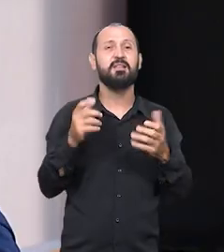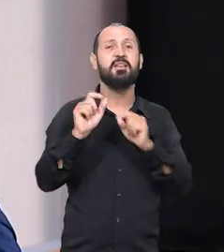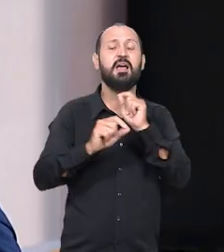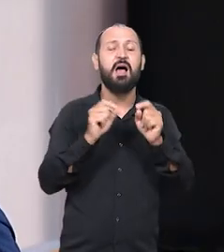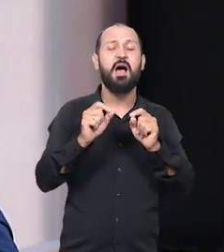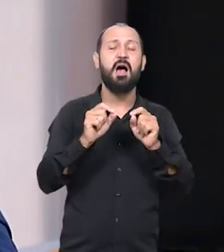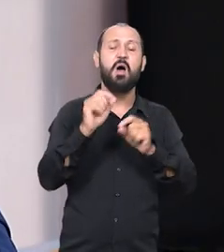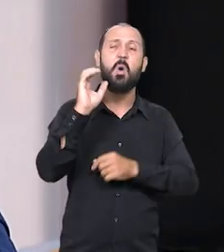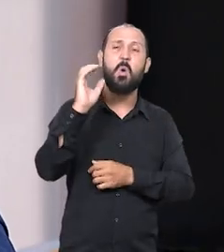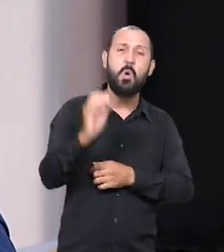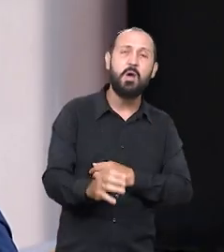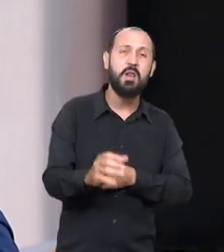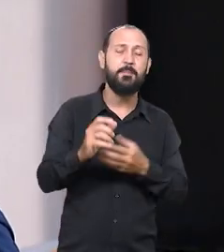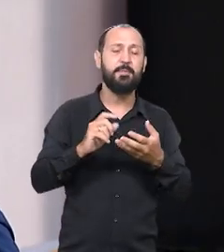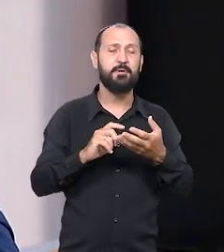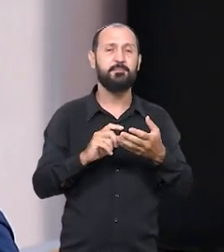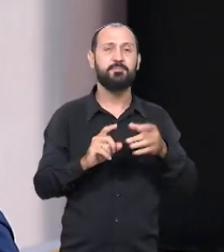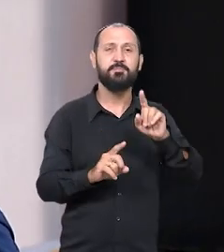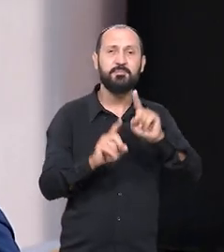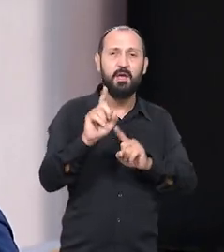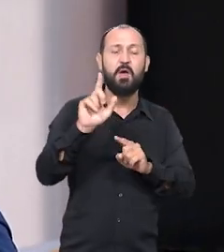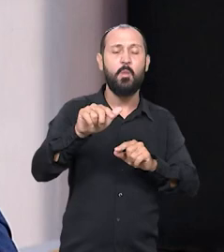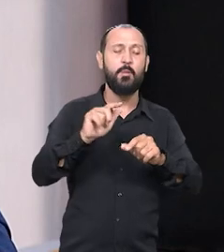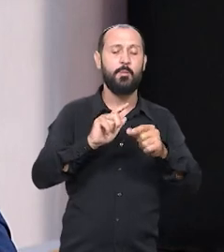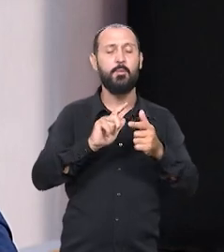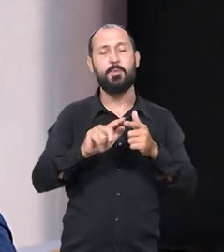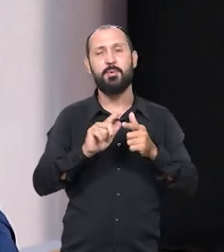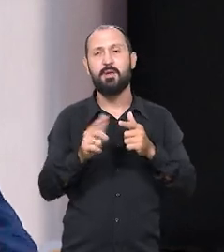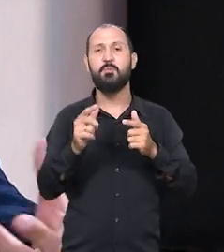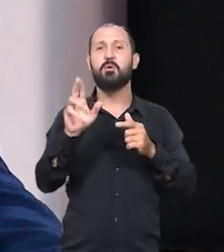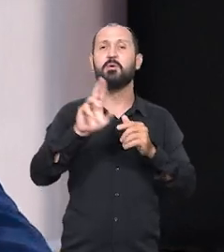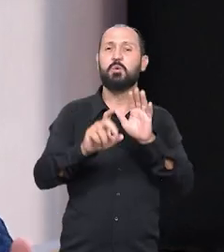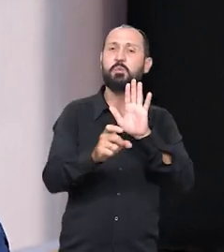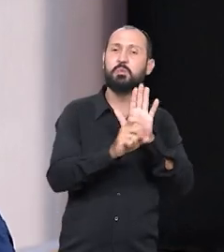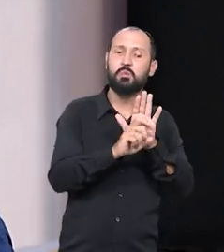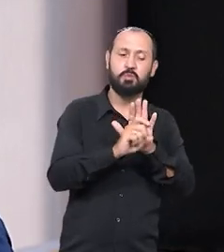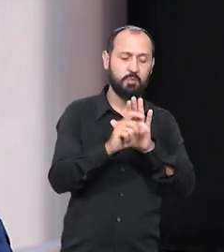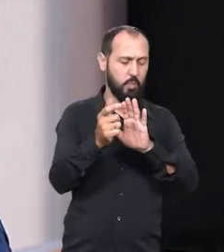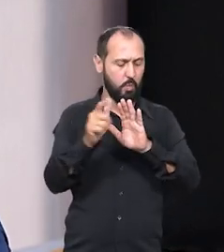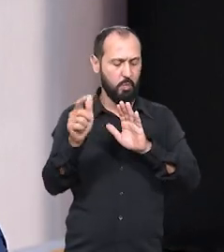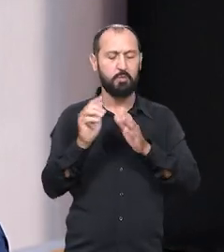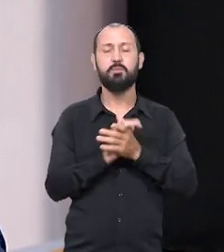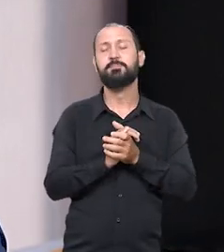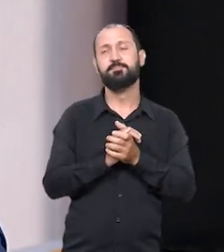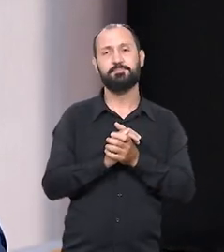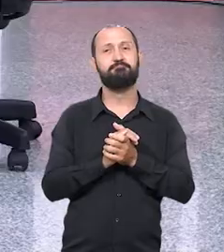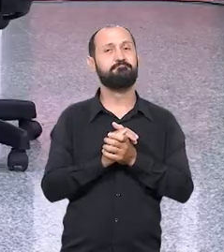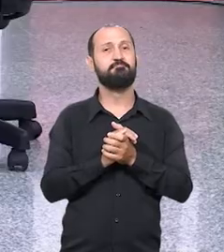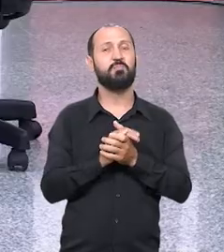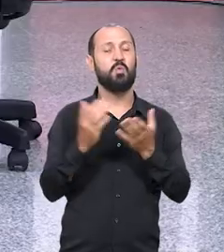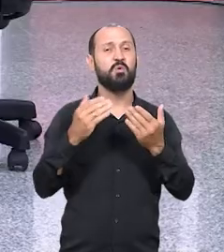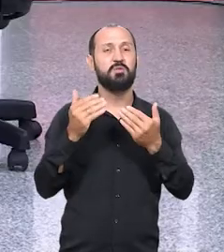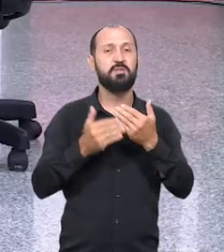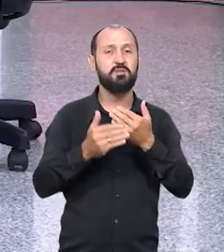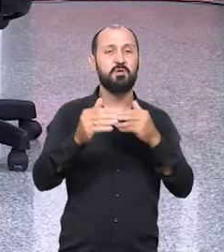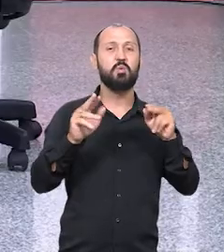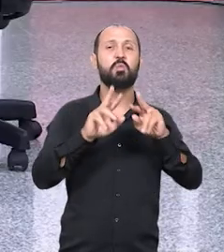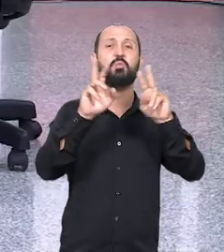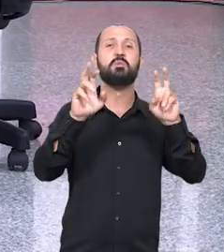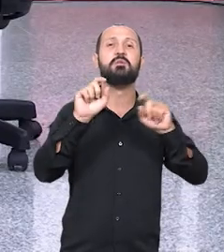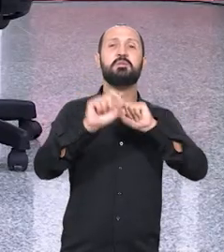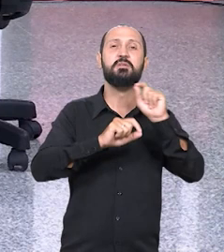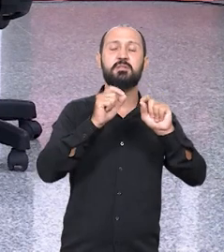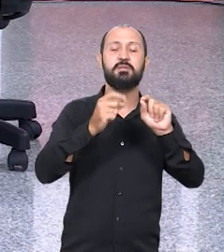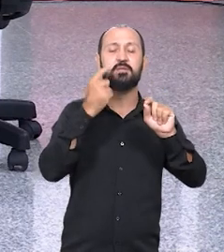a criminalidade acaba sendo um problema, o uso de drogas é um outro problema. Hoje nós temos uma